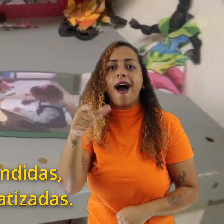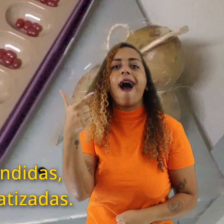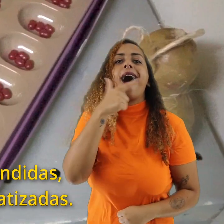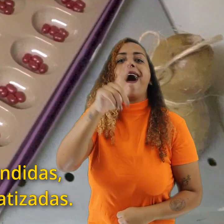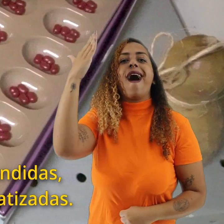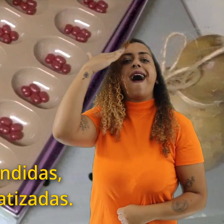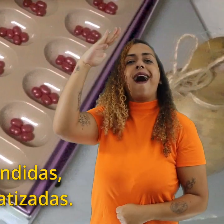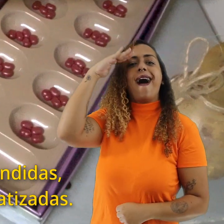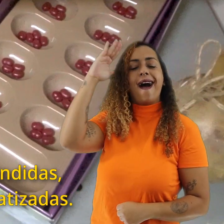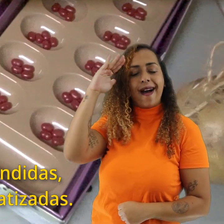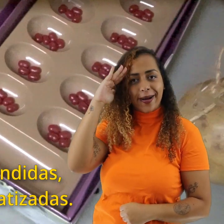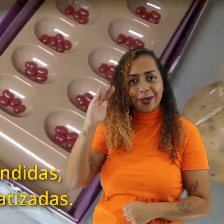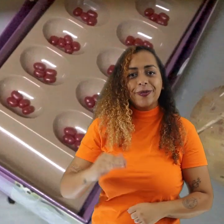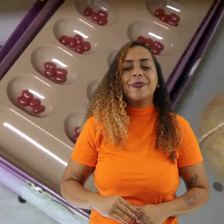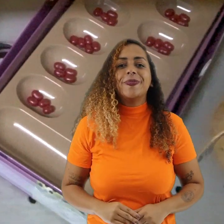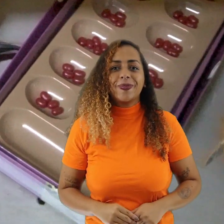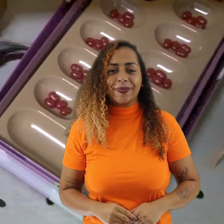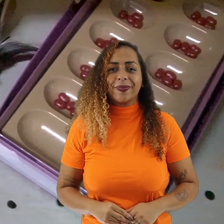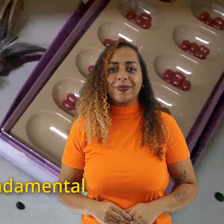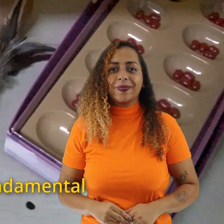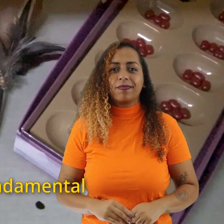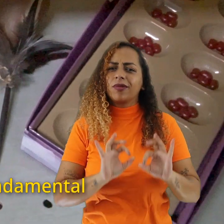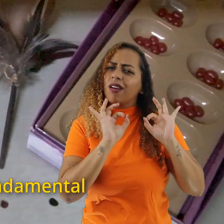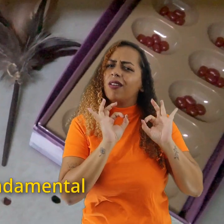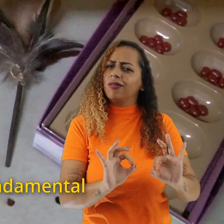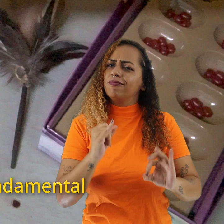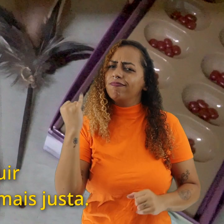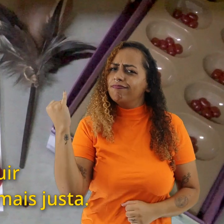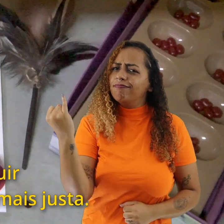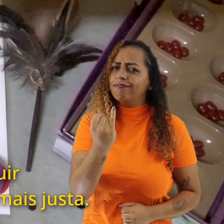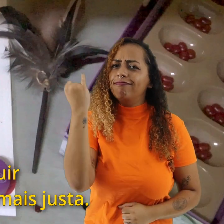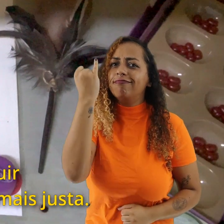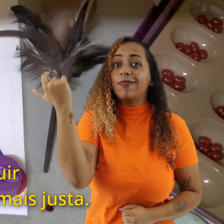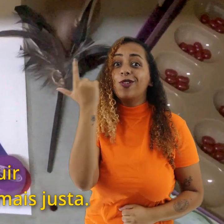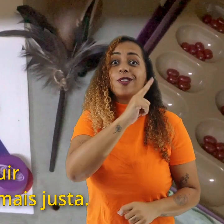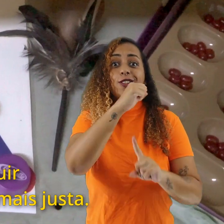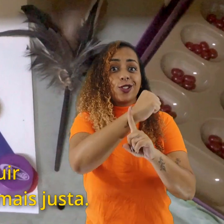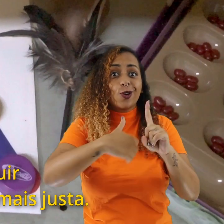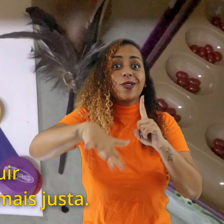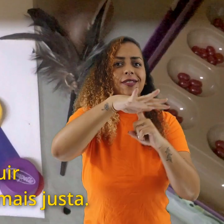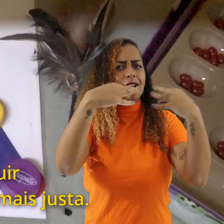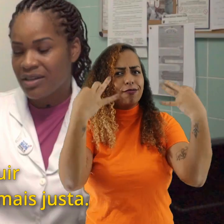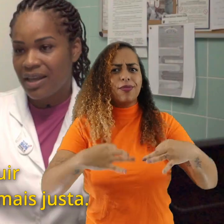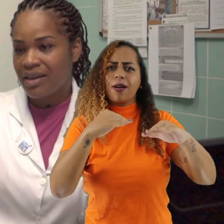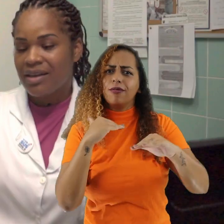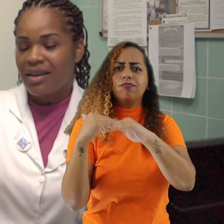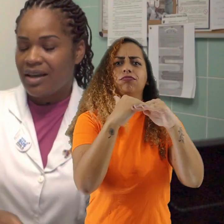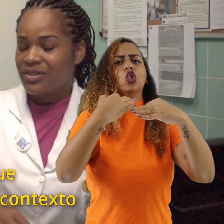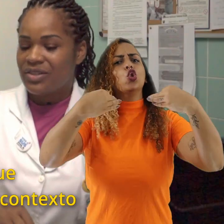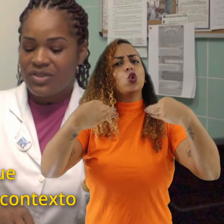compreendidas, problematizadas. A gente acha que isso é fundamental para a gente construir uma sociedade mais igual, mais justa.